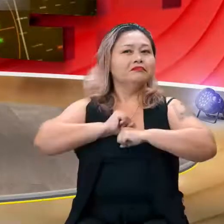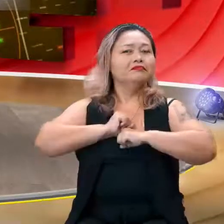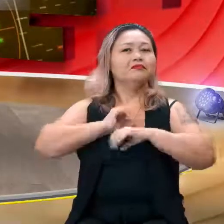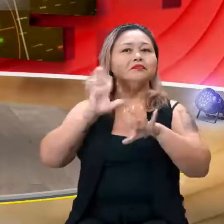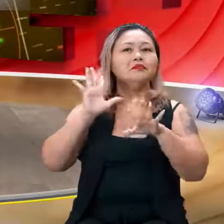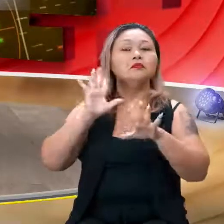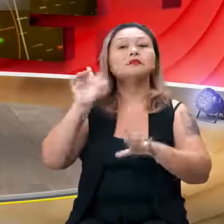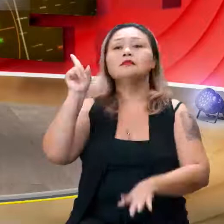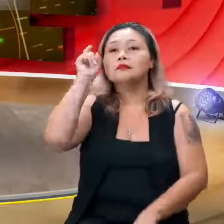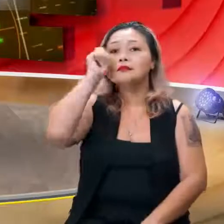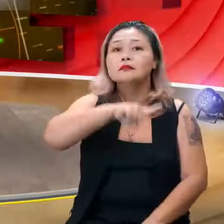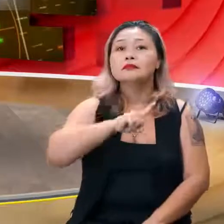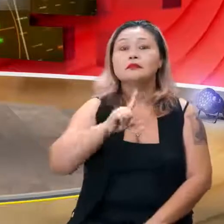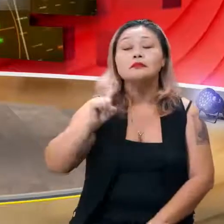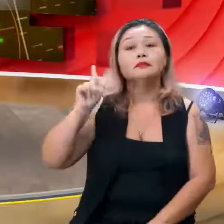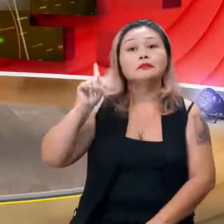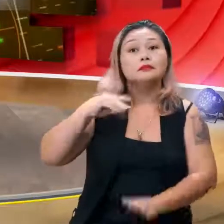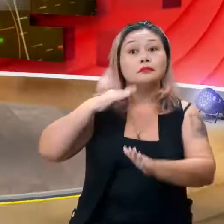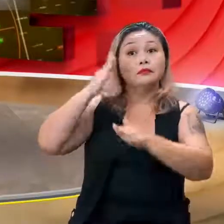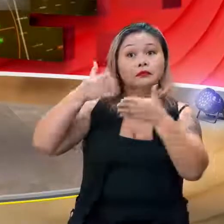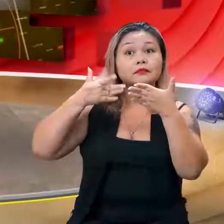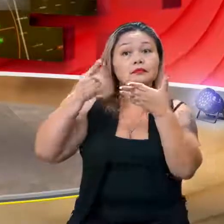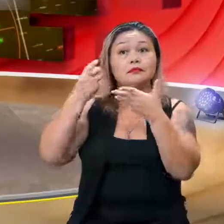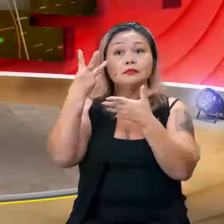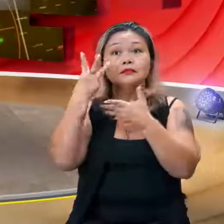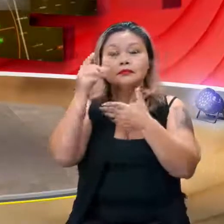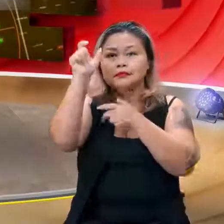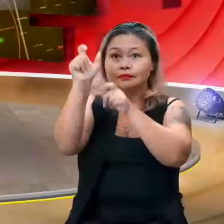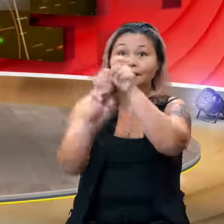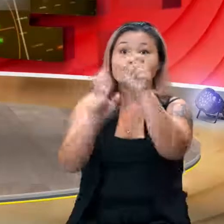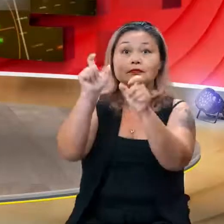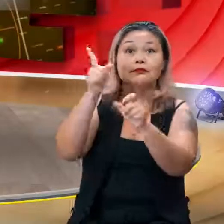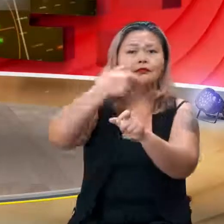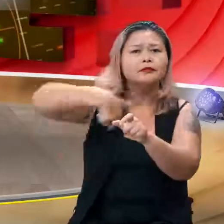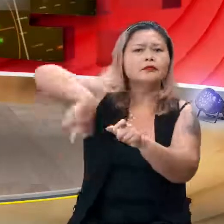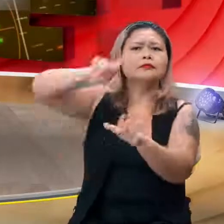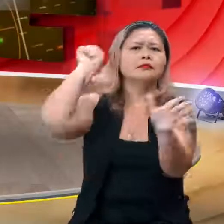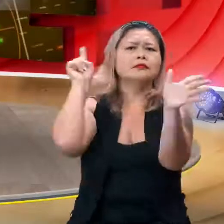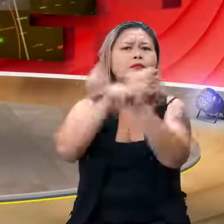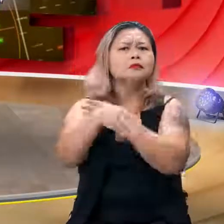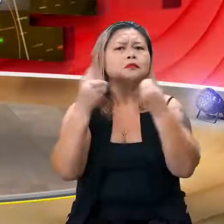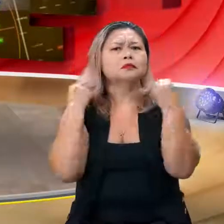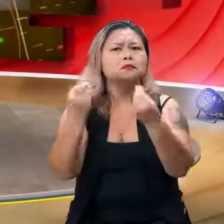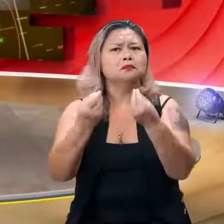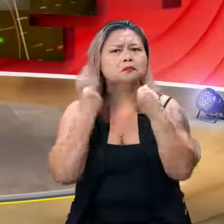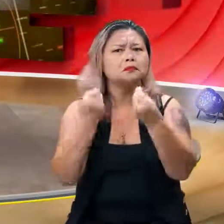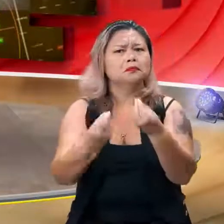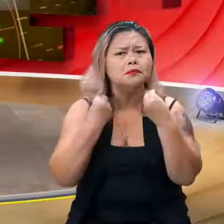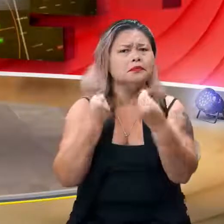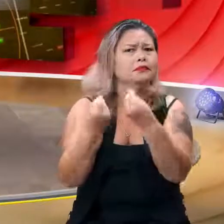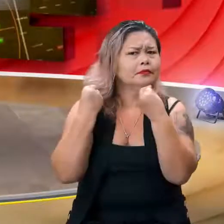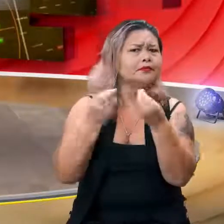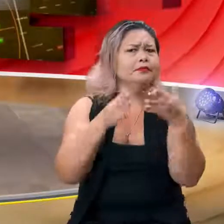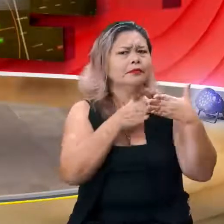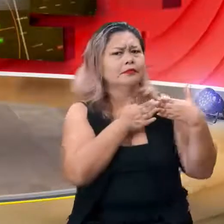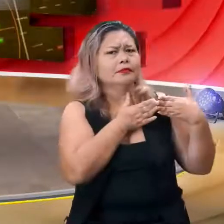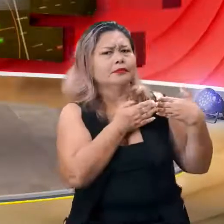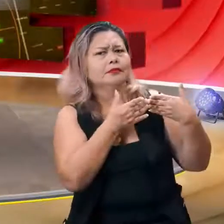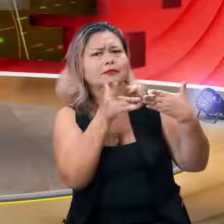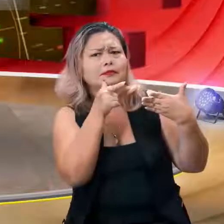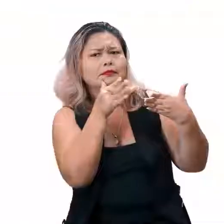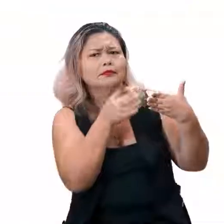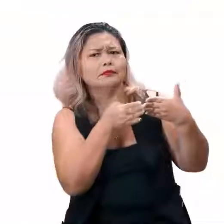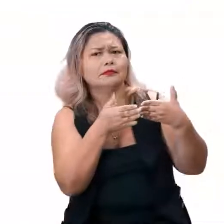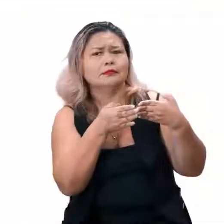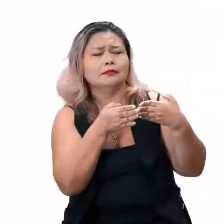sabe o quê? Atravessar aqueles três piões no A galera está se perguntando como que foi feita essa trajetória, né? Opa, opa, olha lá,